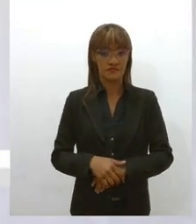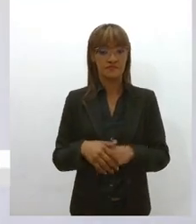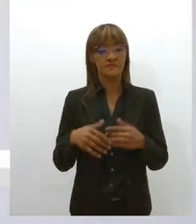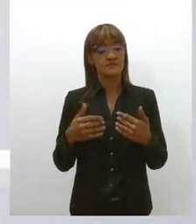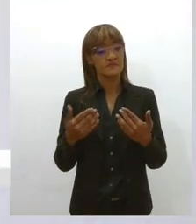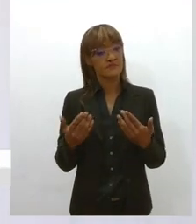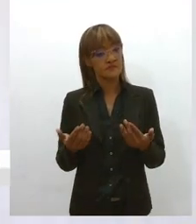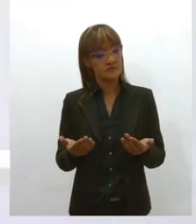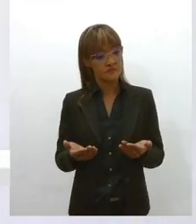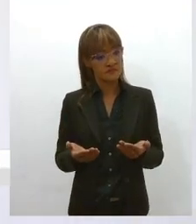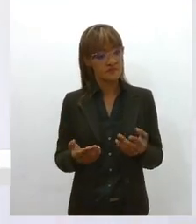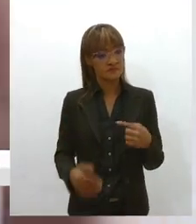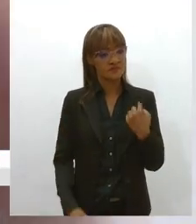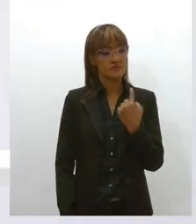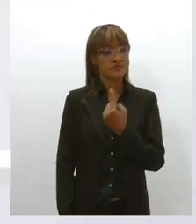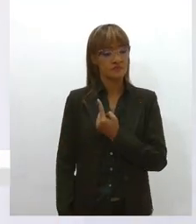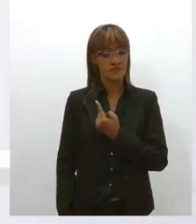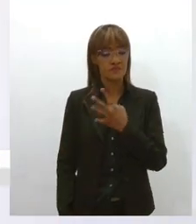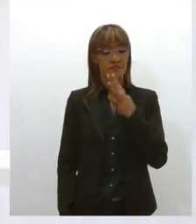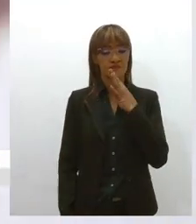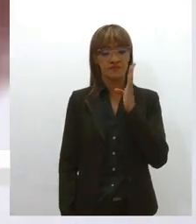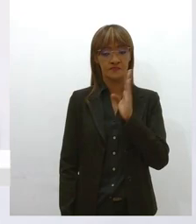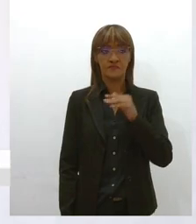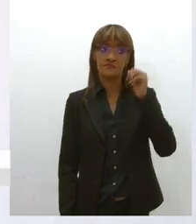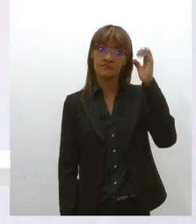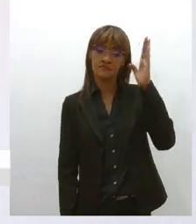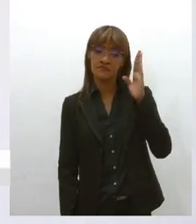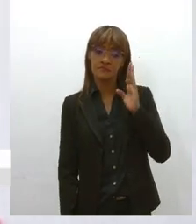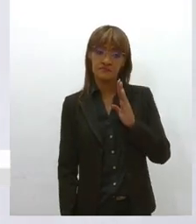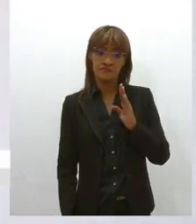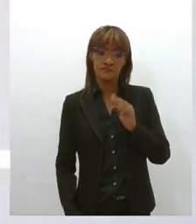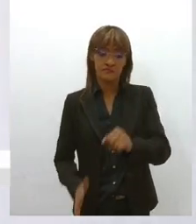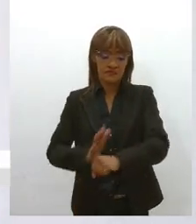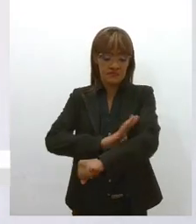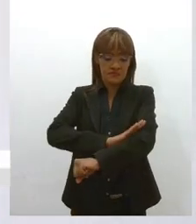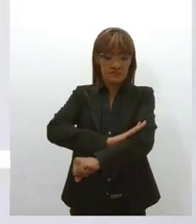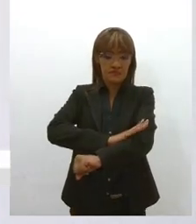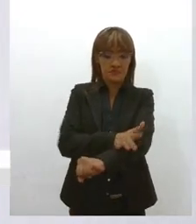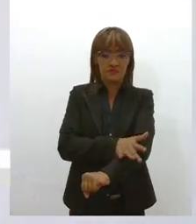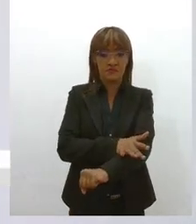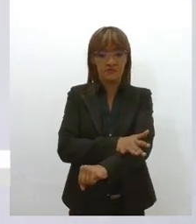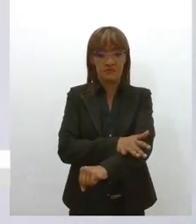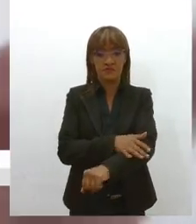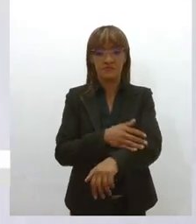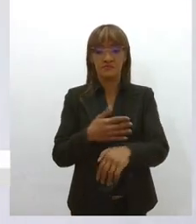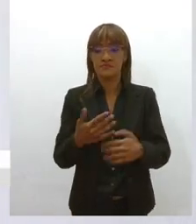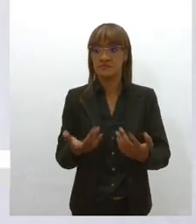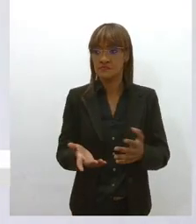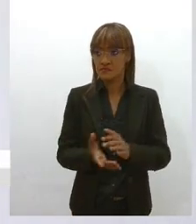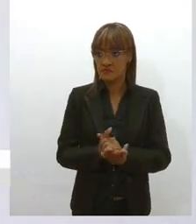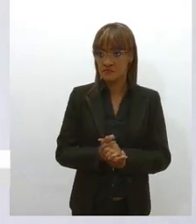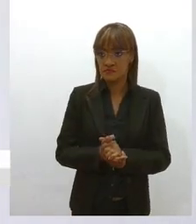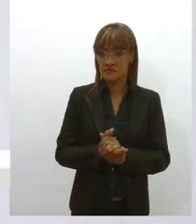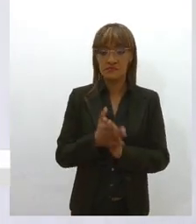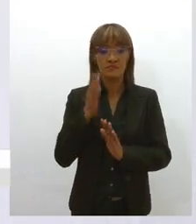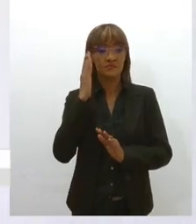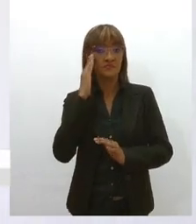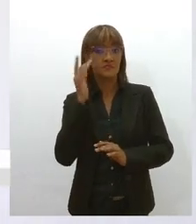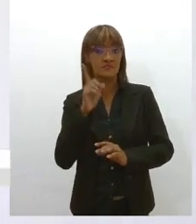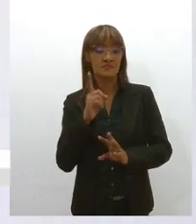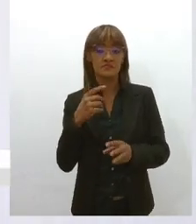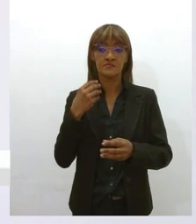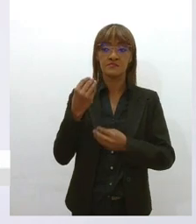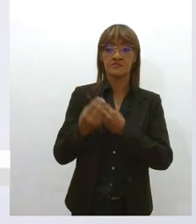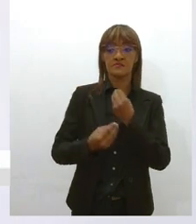sabemos que o Brasil, ele tem um histórico de racismo institucional, então a gente não sabe de que modo isso